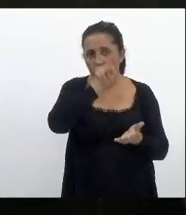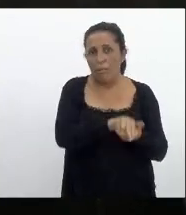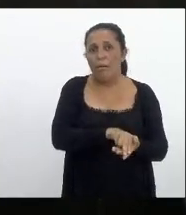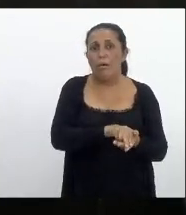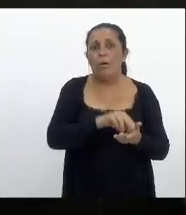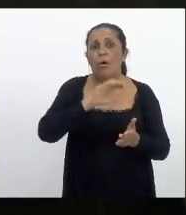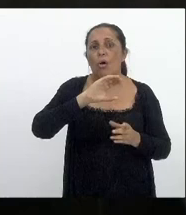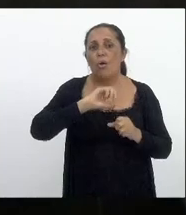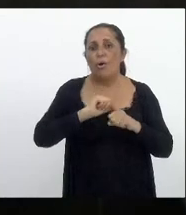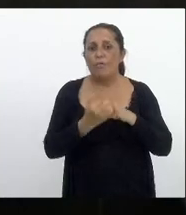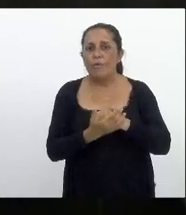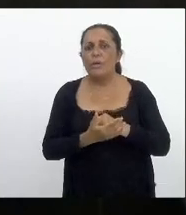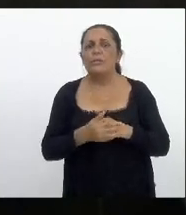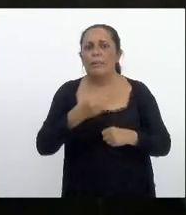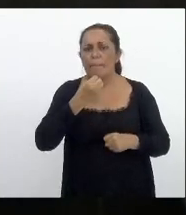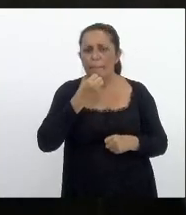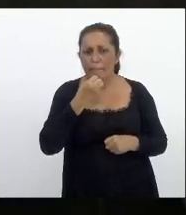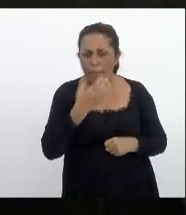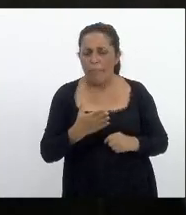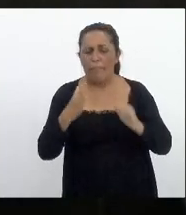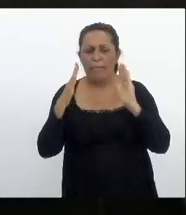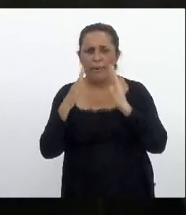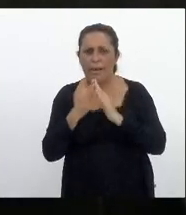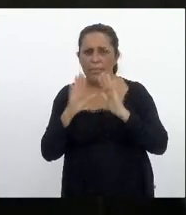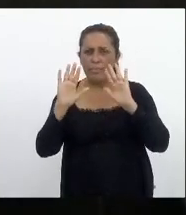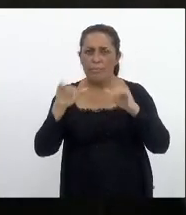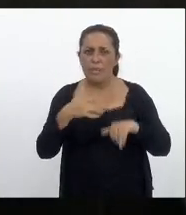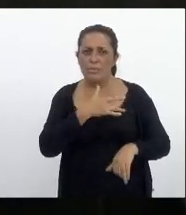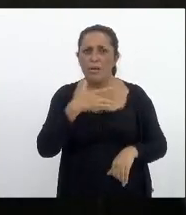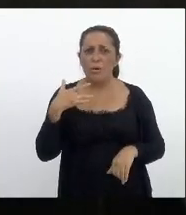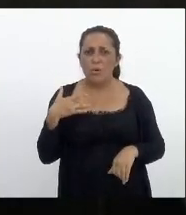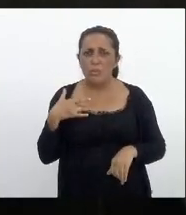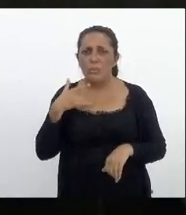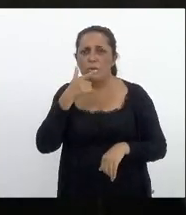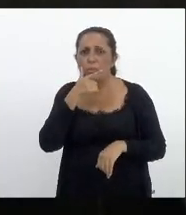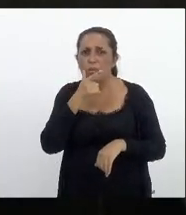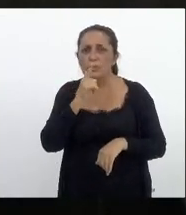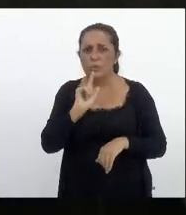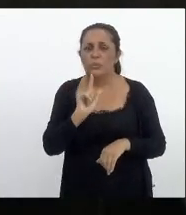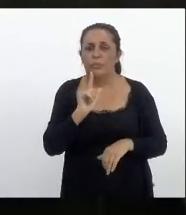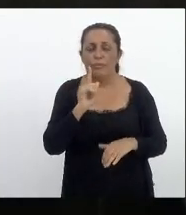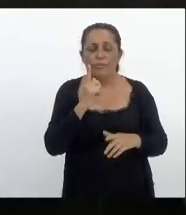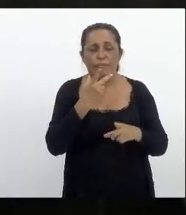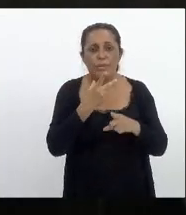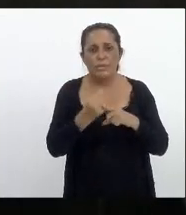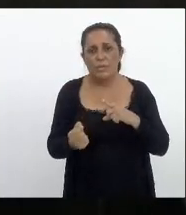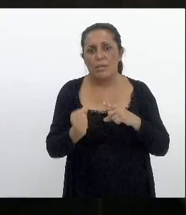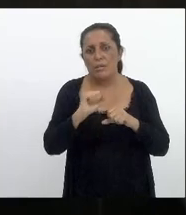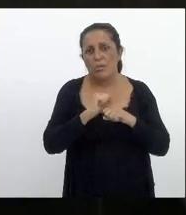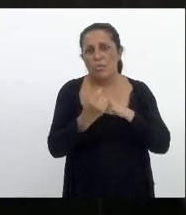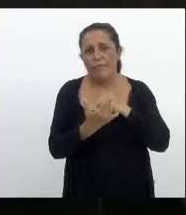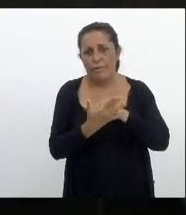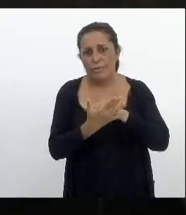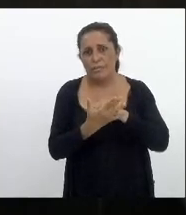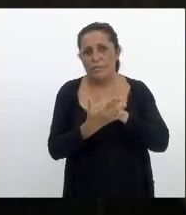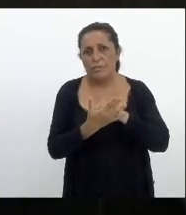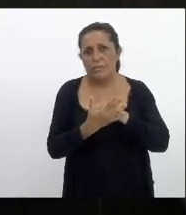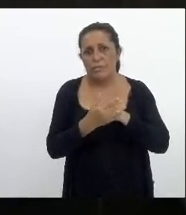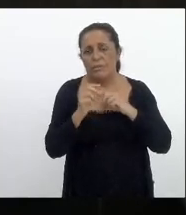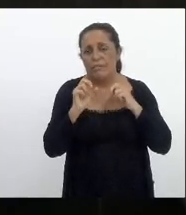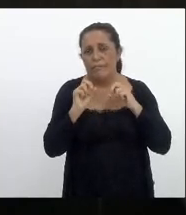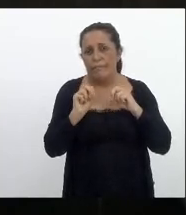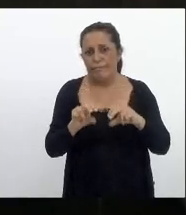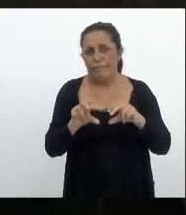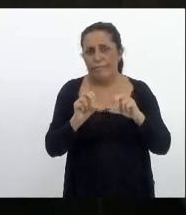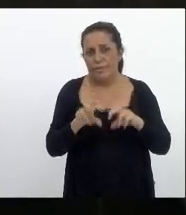recuperou teve alta estamos muito felizes que ele tenha conseguido derrotar a Covid e esse vírus hediondo